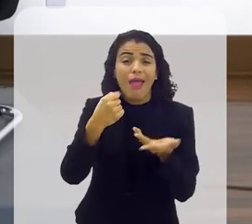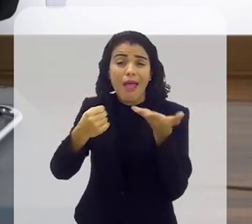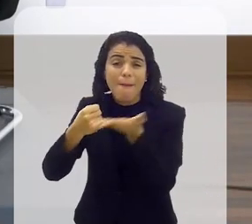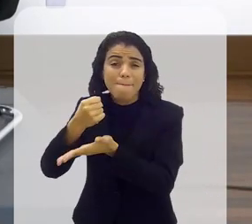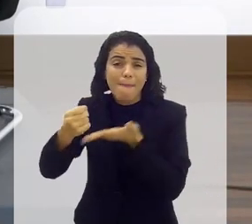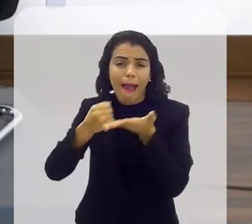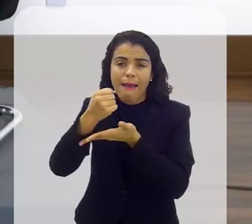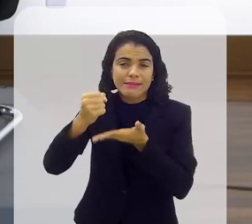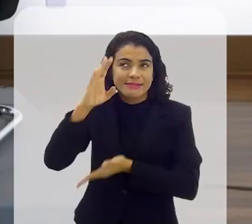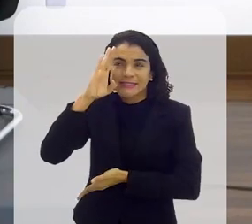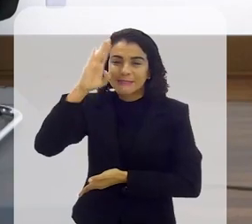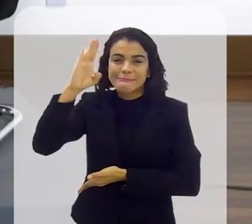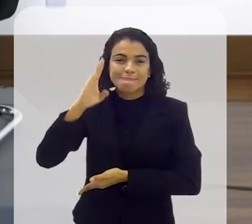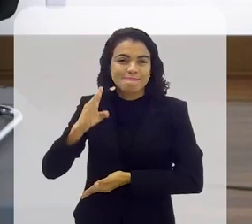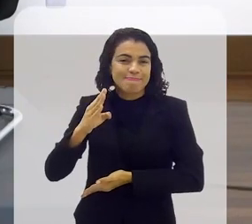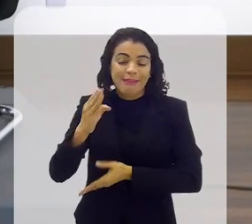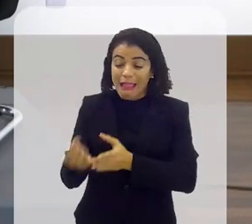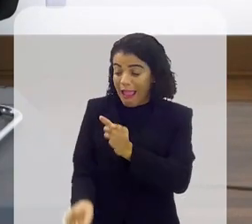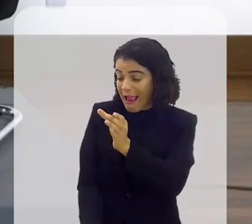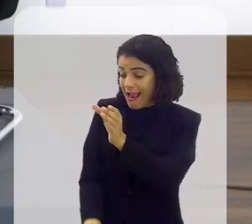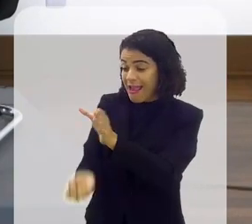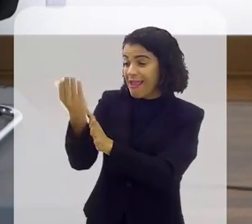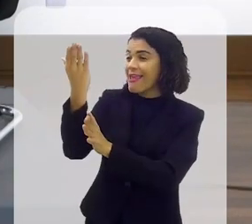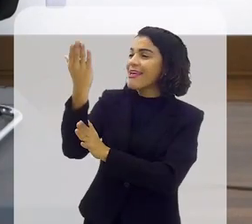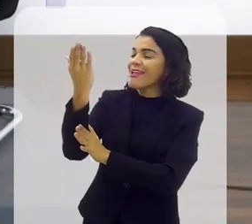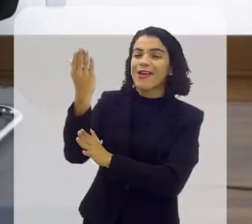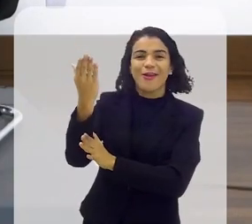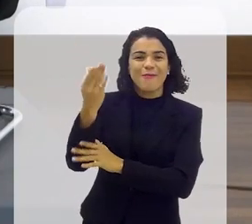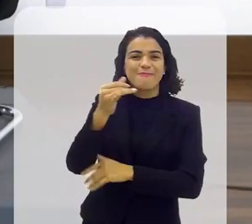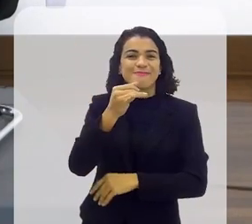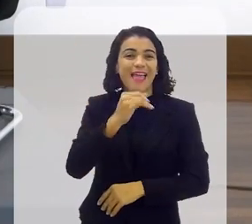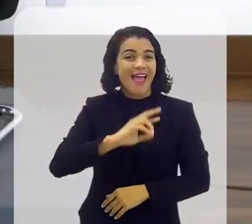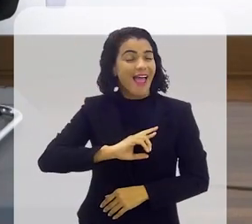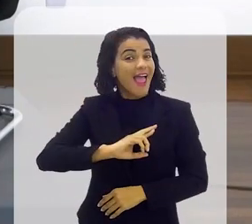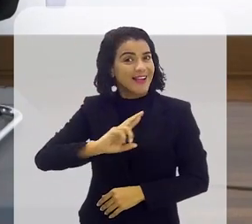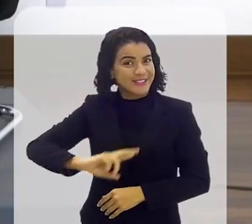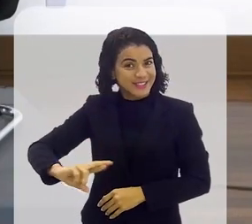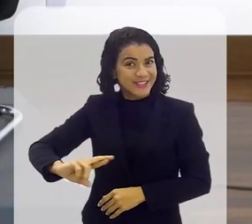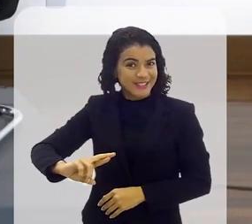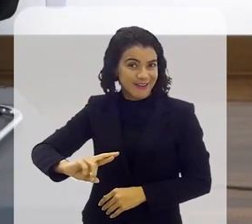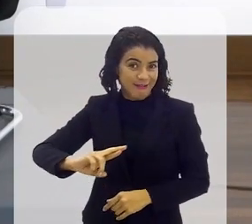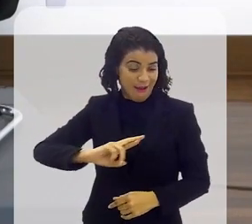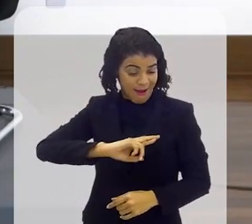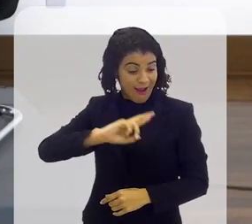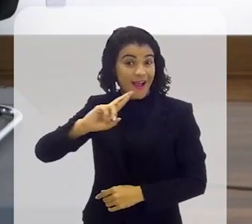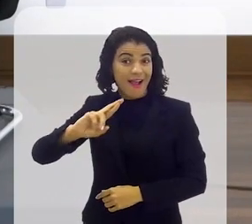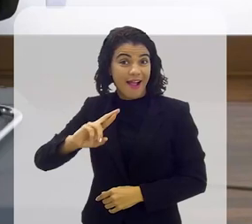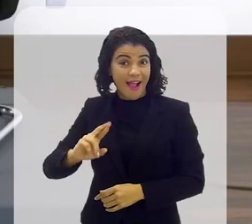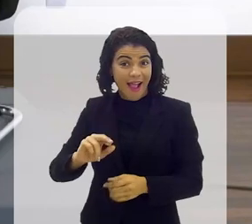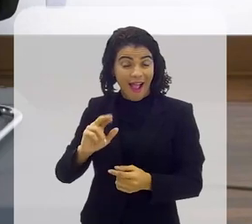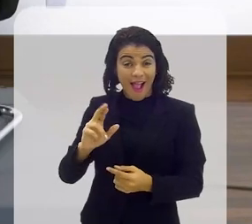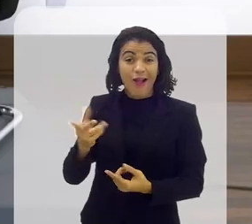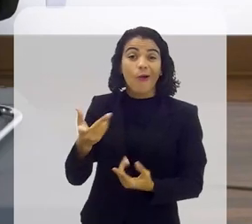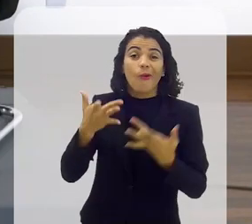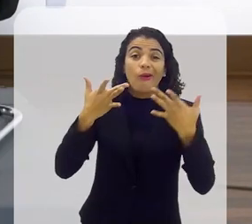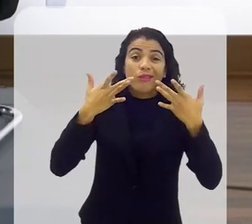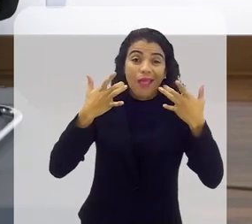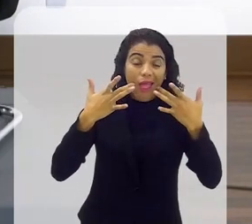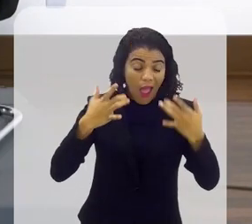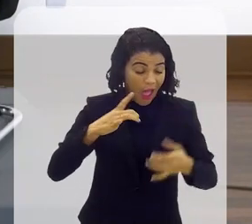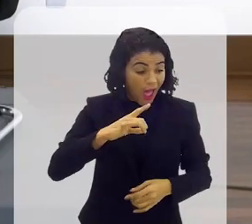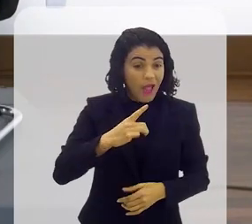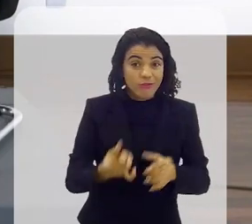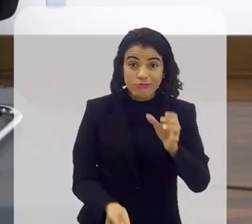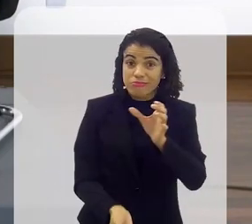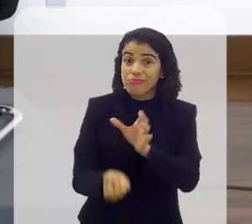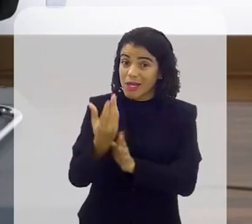que nasceu da religião que vem historicamente do ato